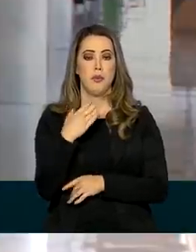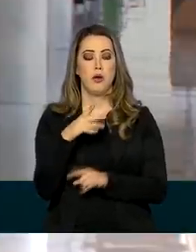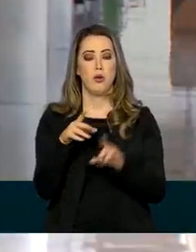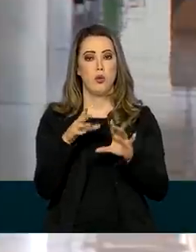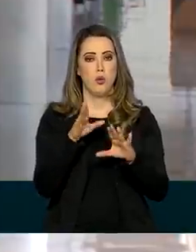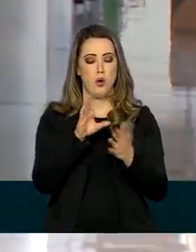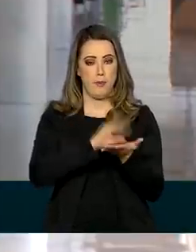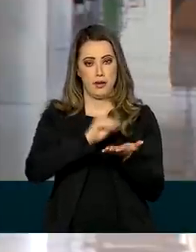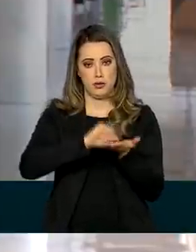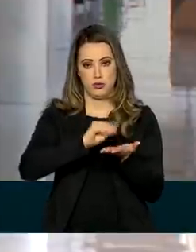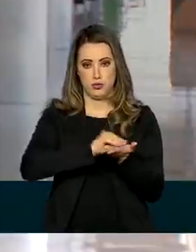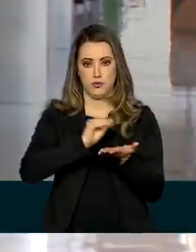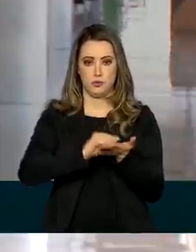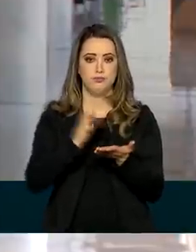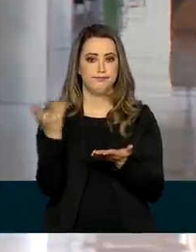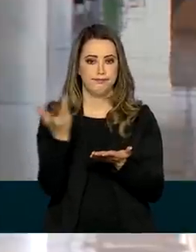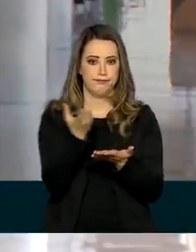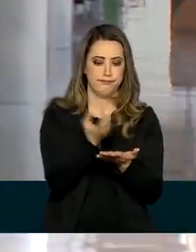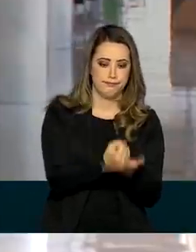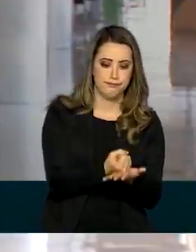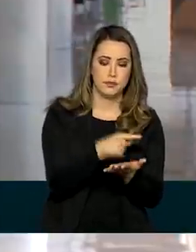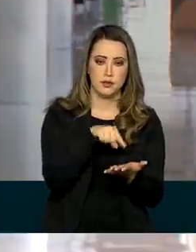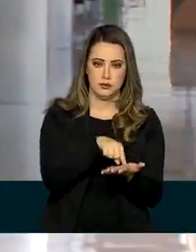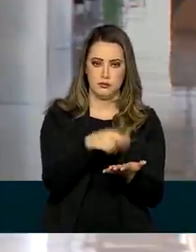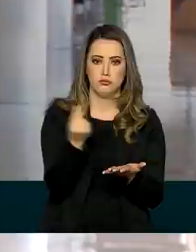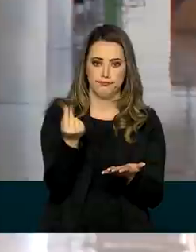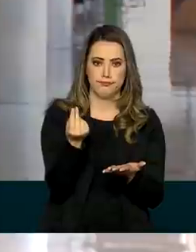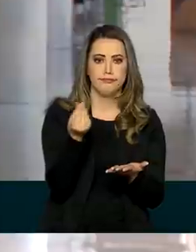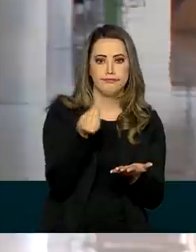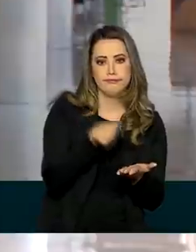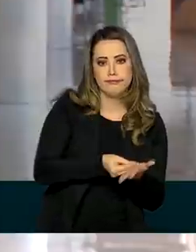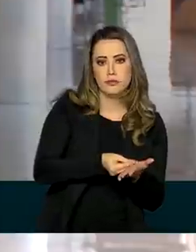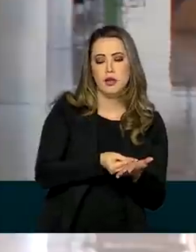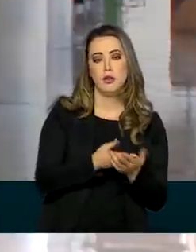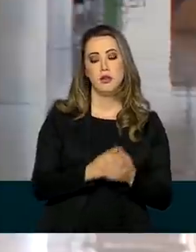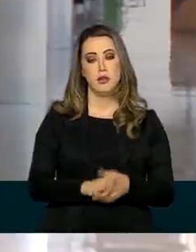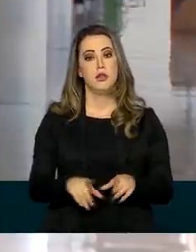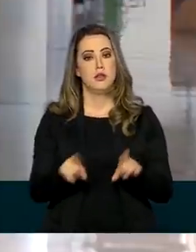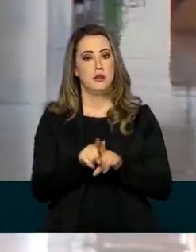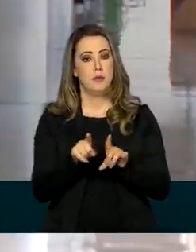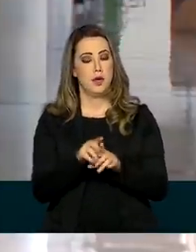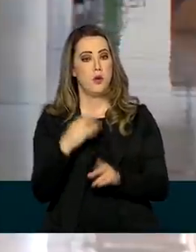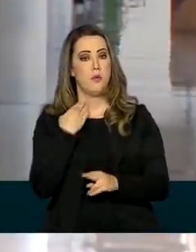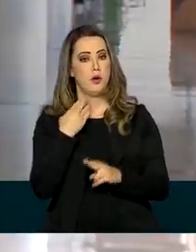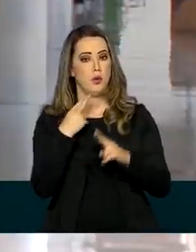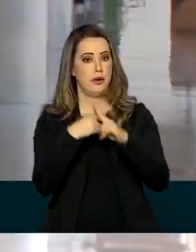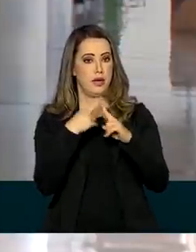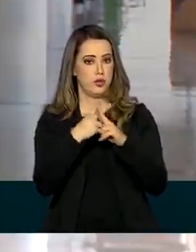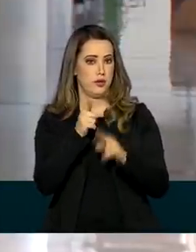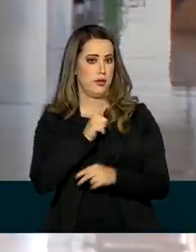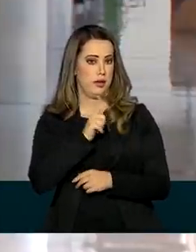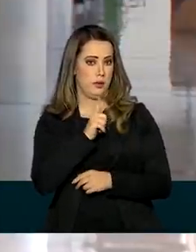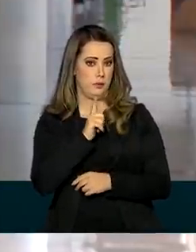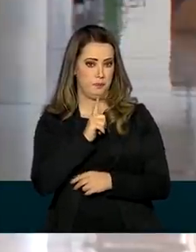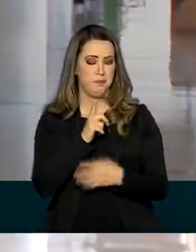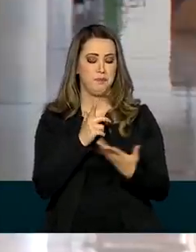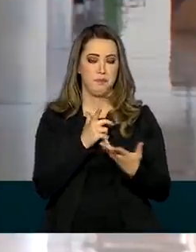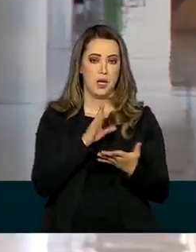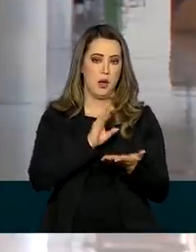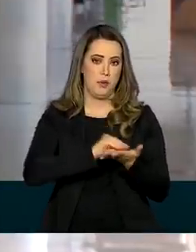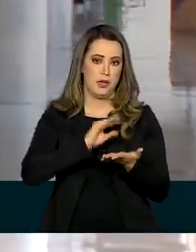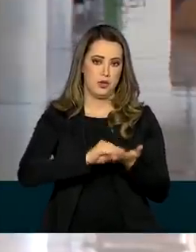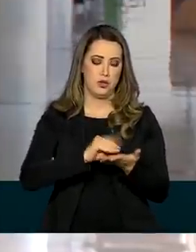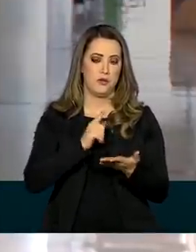precise ir à agência para sacar esse dinheiro. E também o Caixa Tem, que é a ferramenta para os pagamentos, ele tem aí